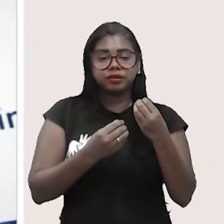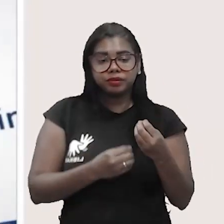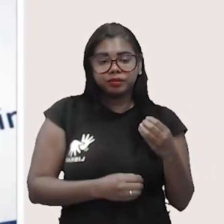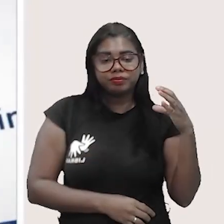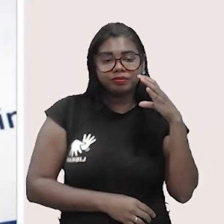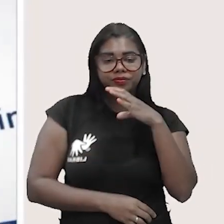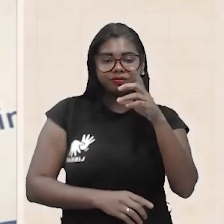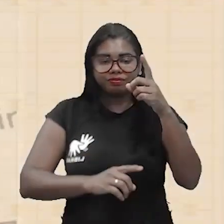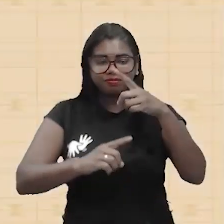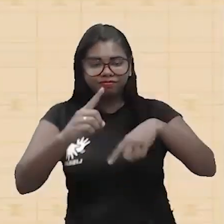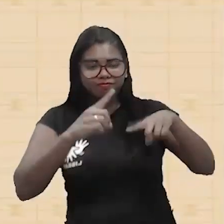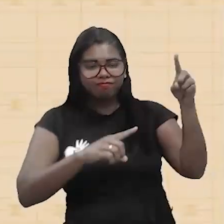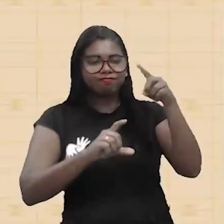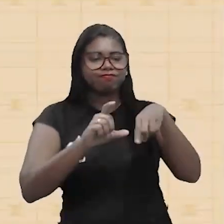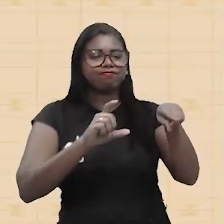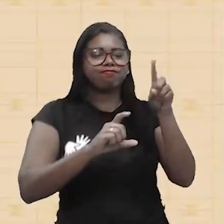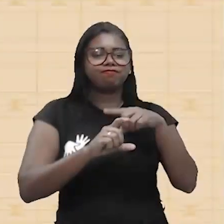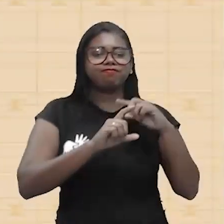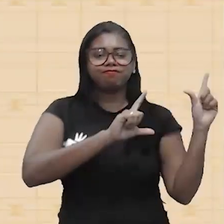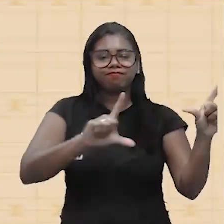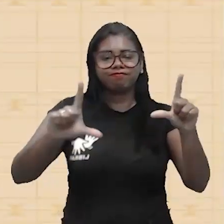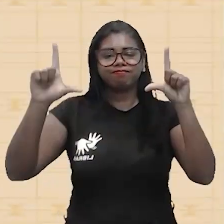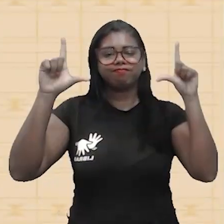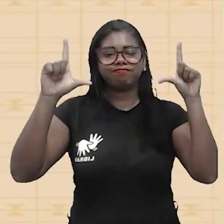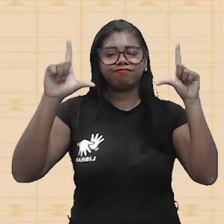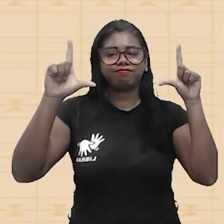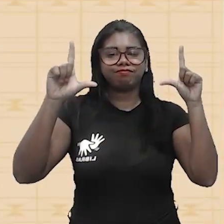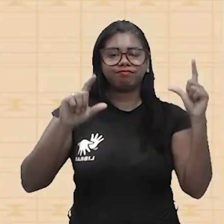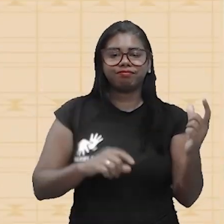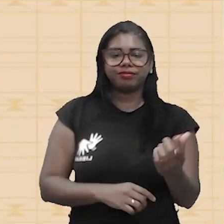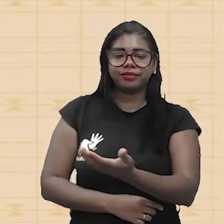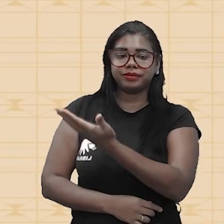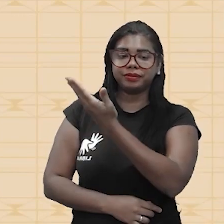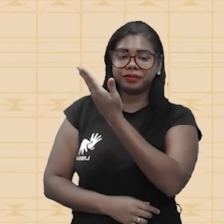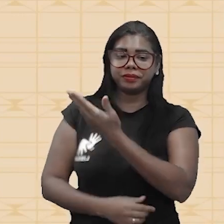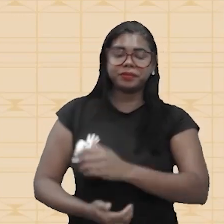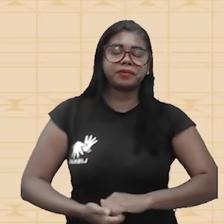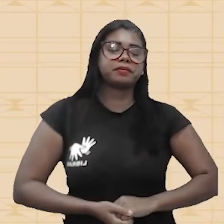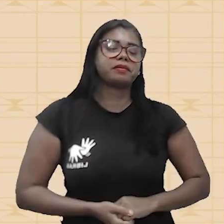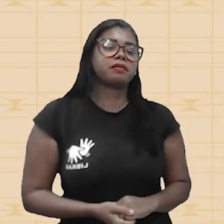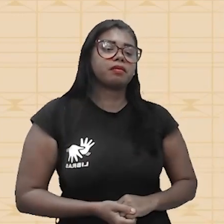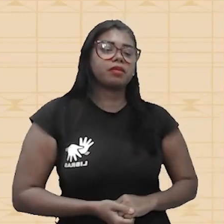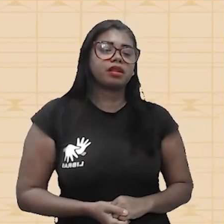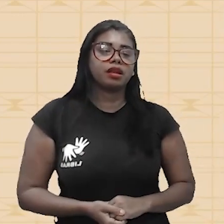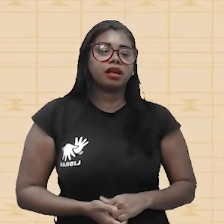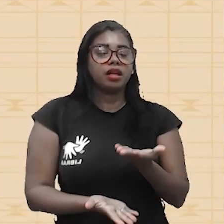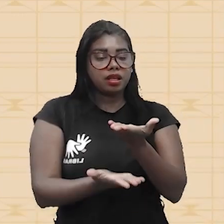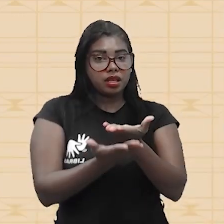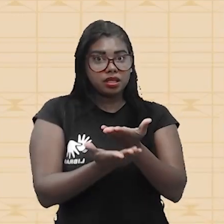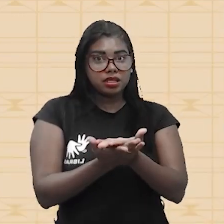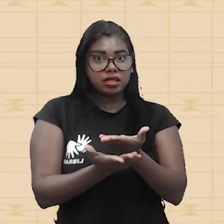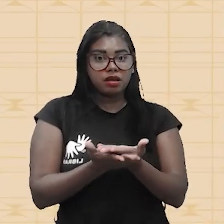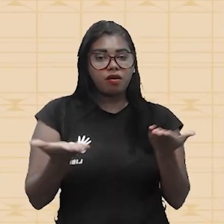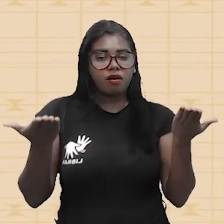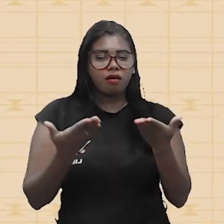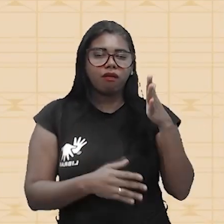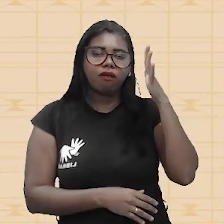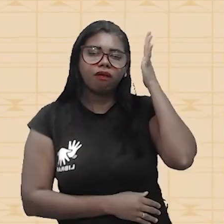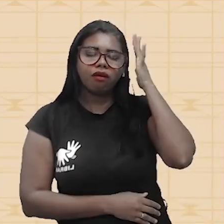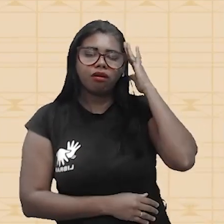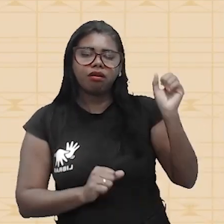ciclo. Robertão, joga para mim, Robertão! Então, nesta segunda parte de nossa aula, nós entendemos que as